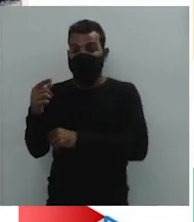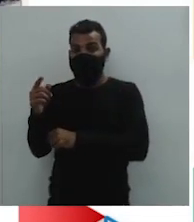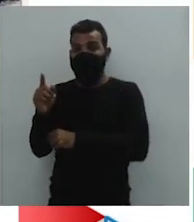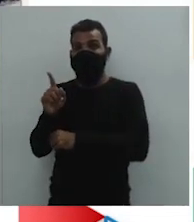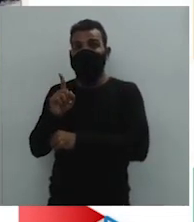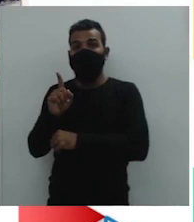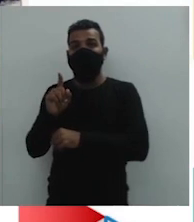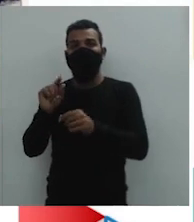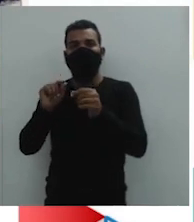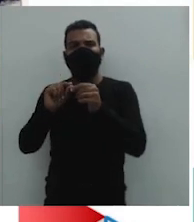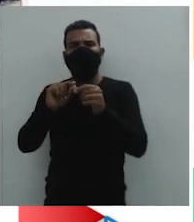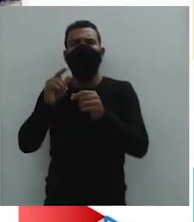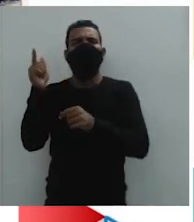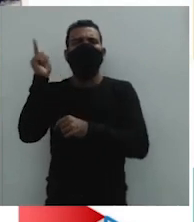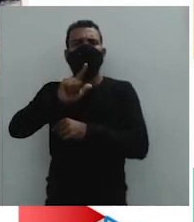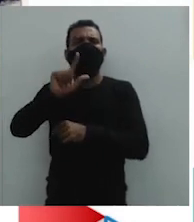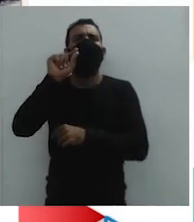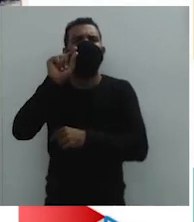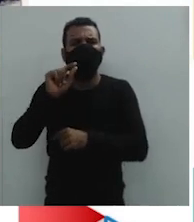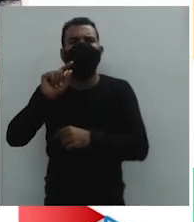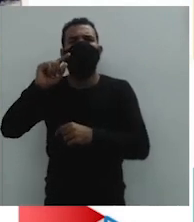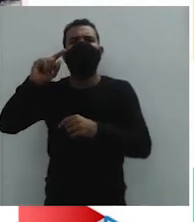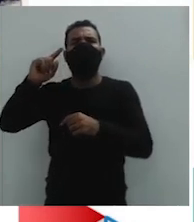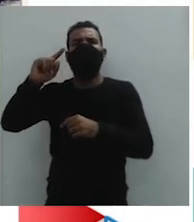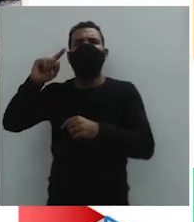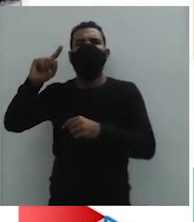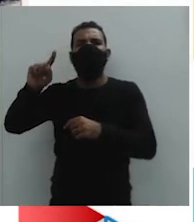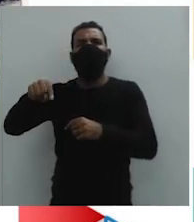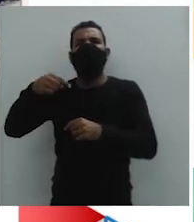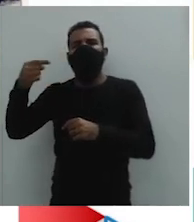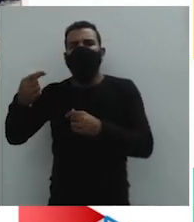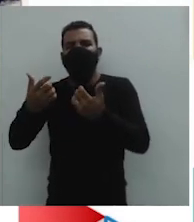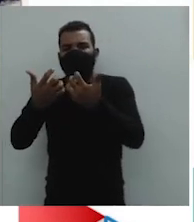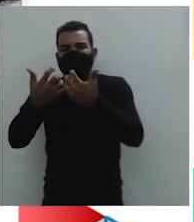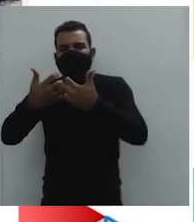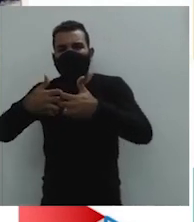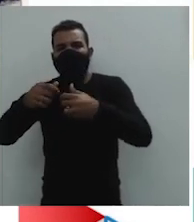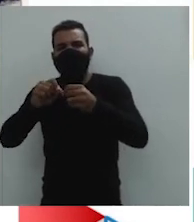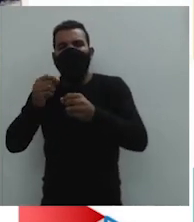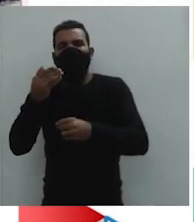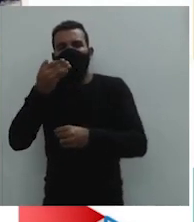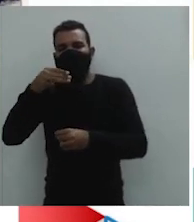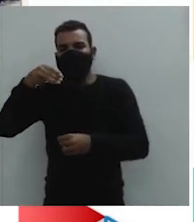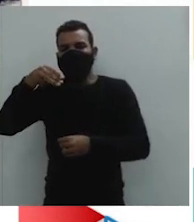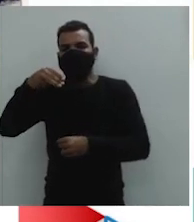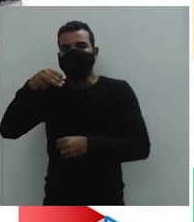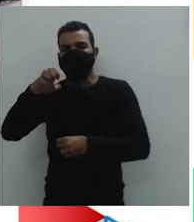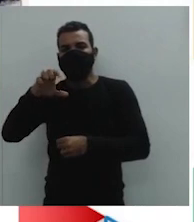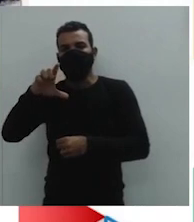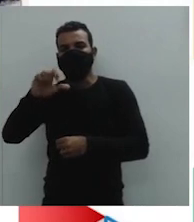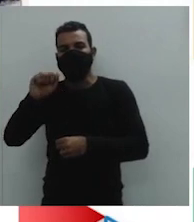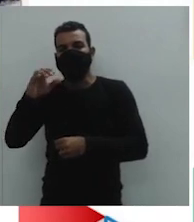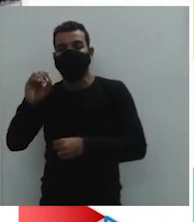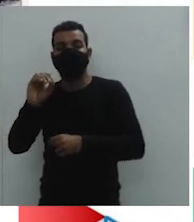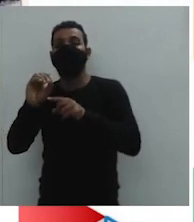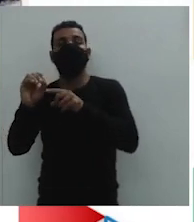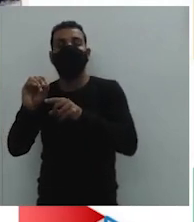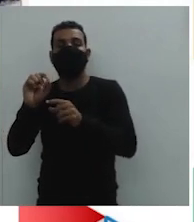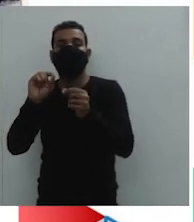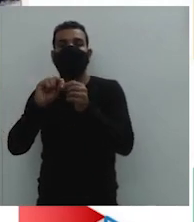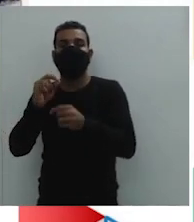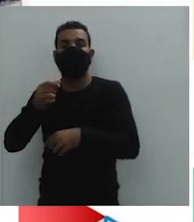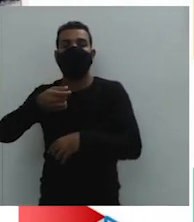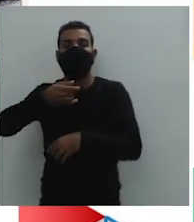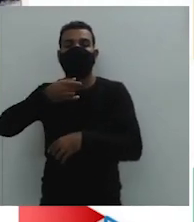em rum, em melaço, que era para se trocar em quê? Servia de moeda, né? Para se trocar por